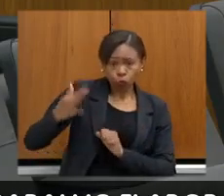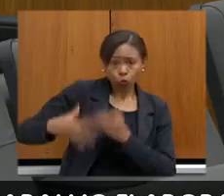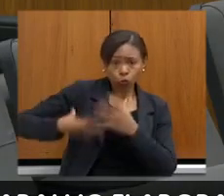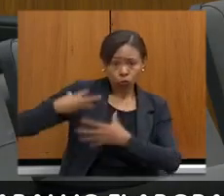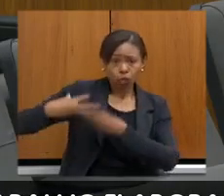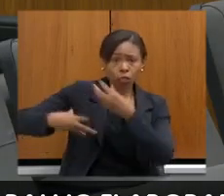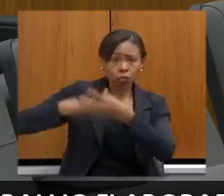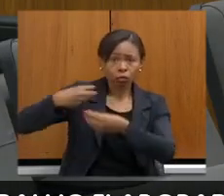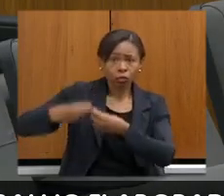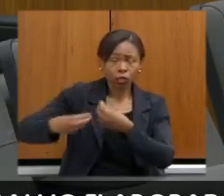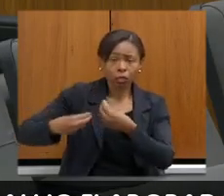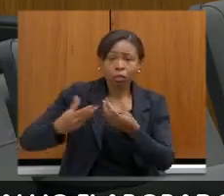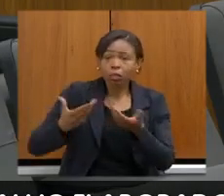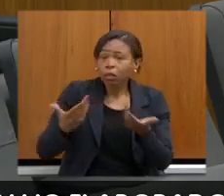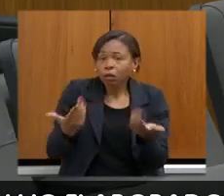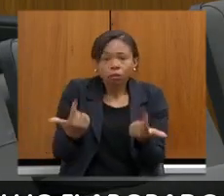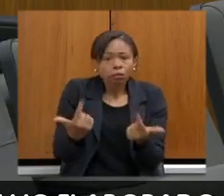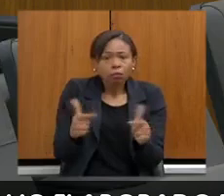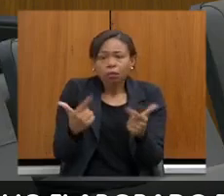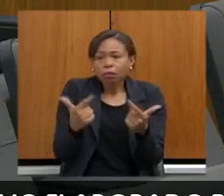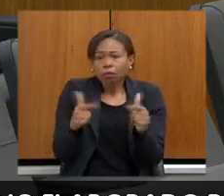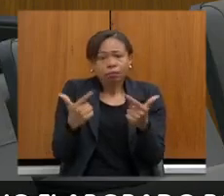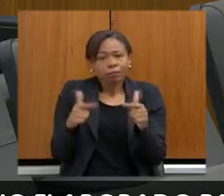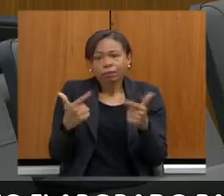não seremos sustentáveis.